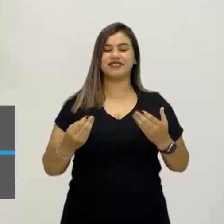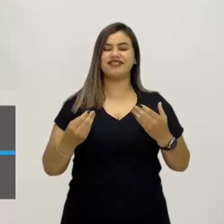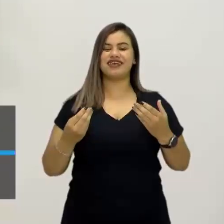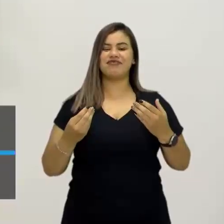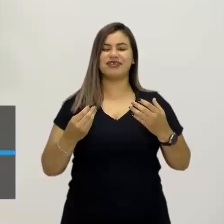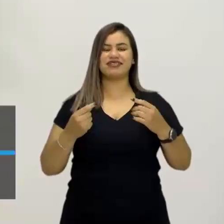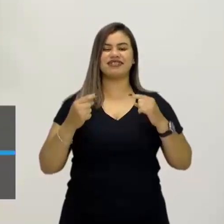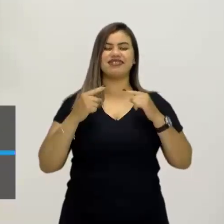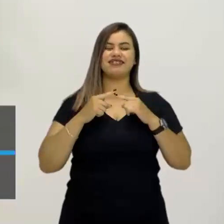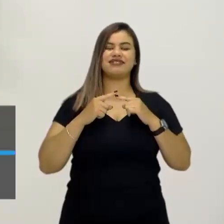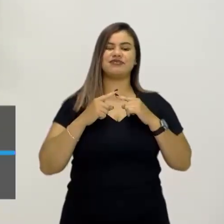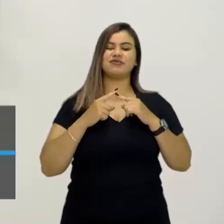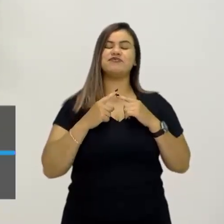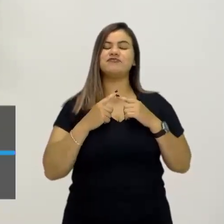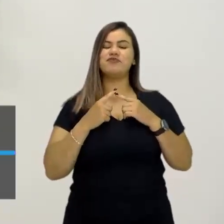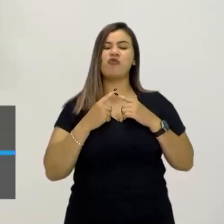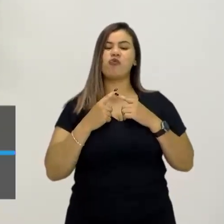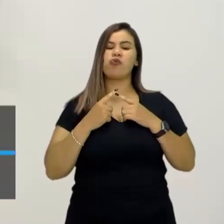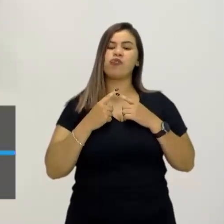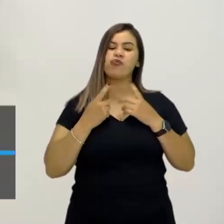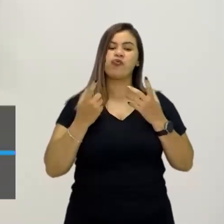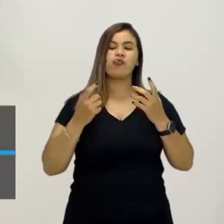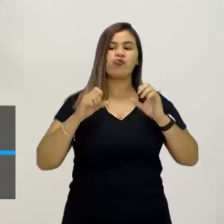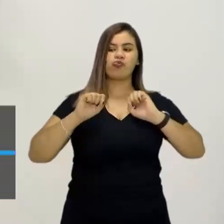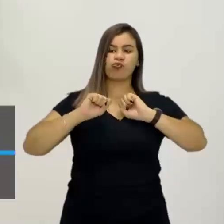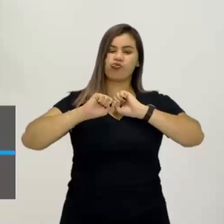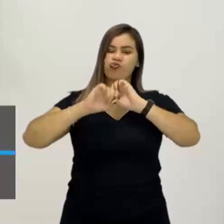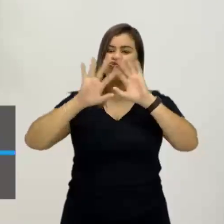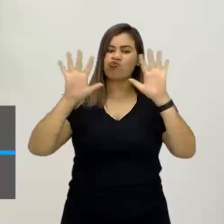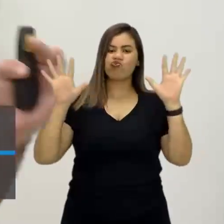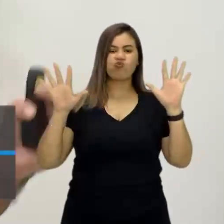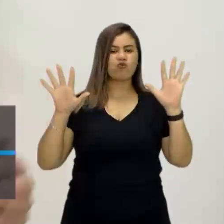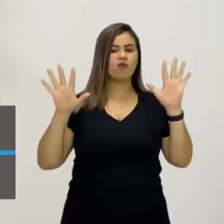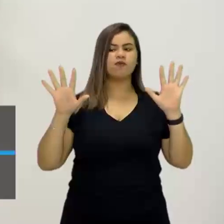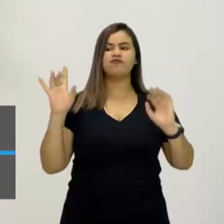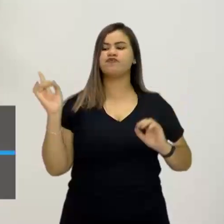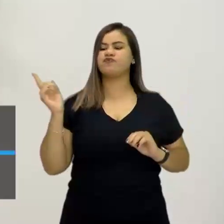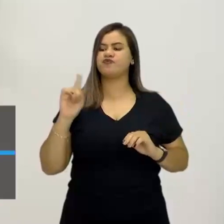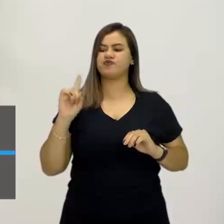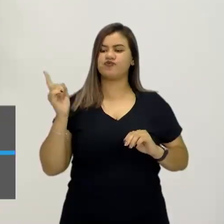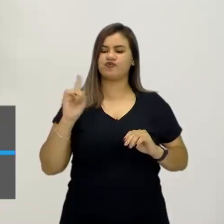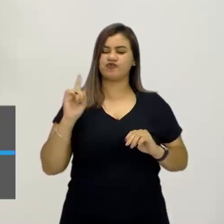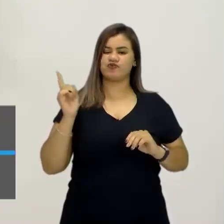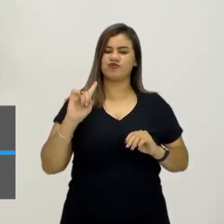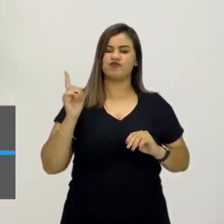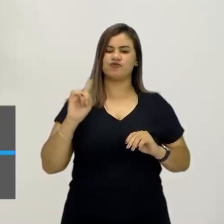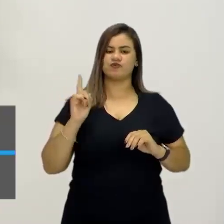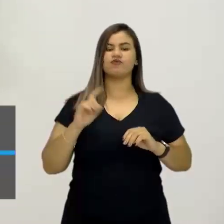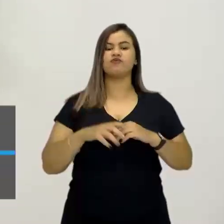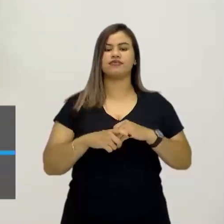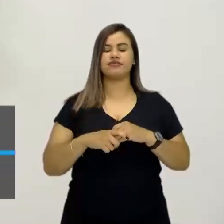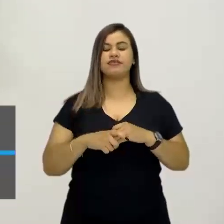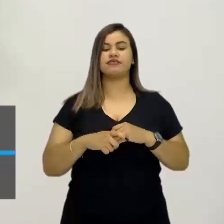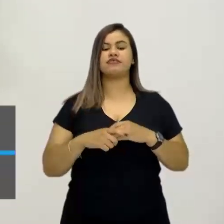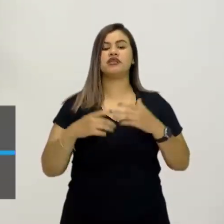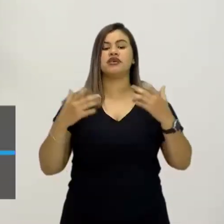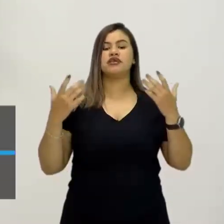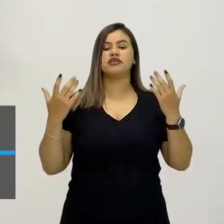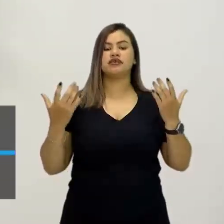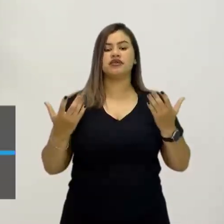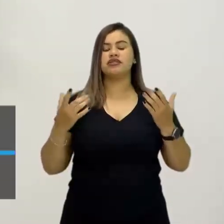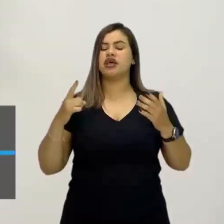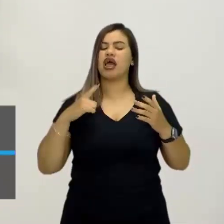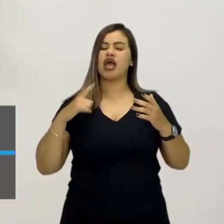não está assim explícita, ela não está aí nas coisas, ela está ali num outro nível, num outro